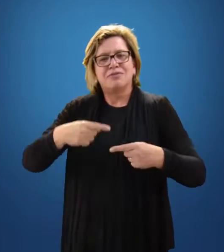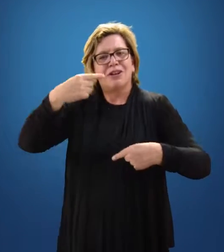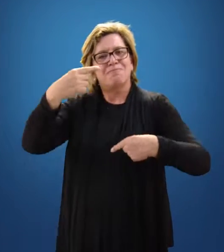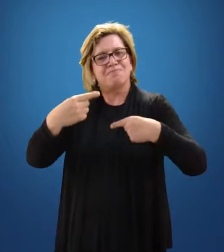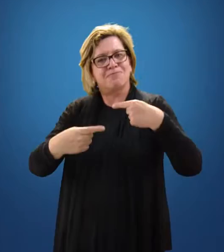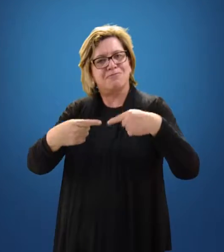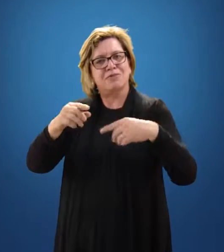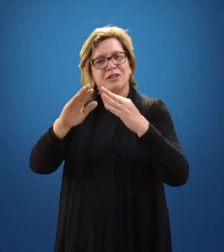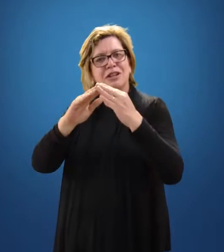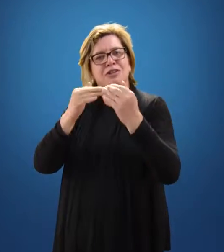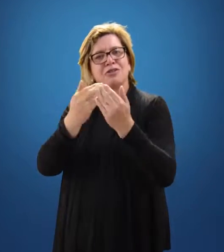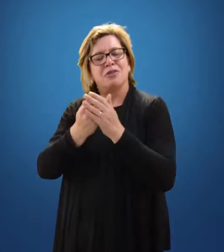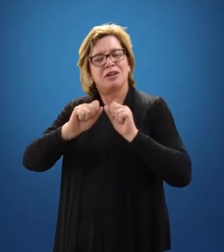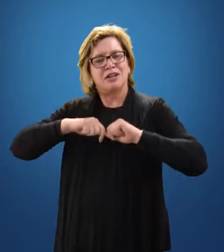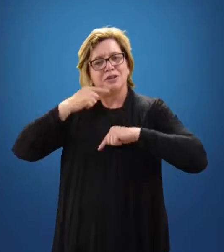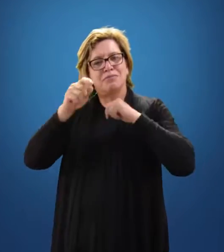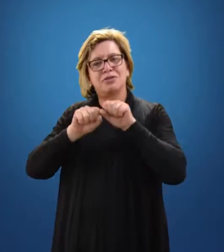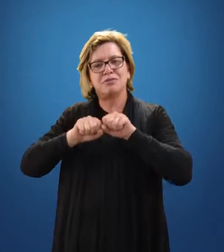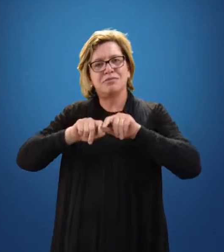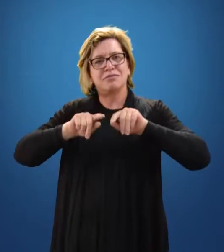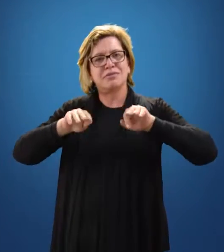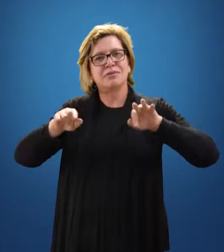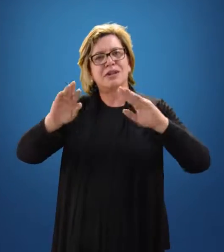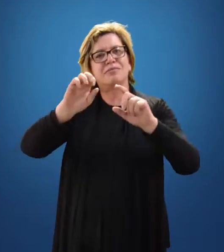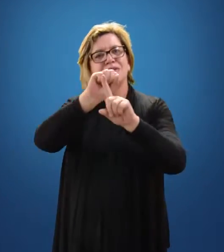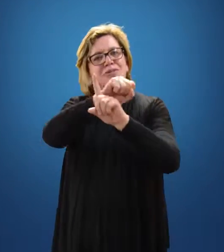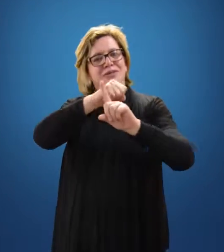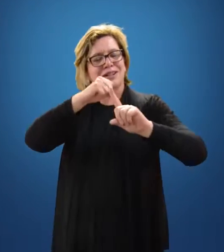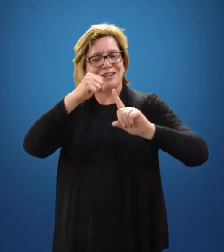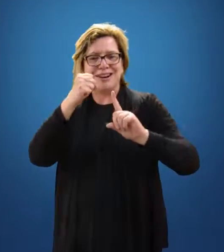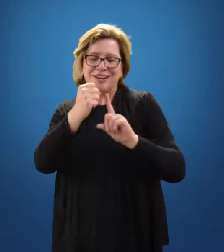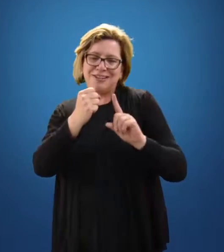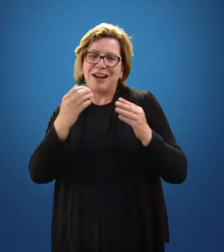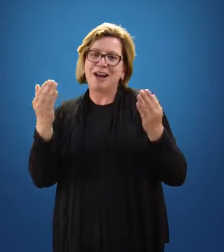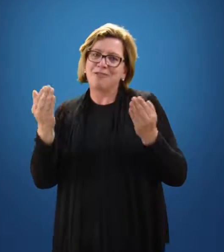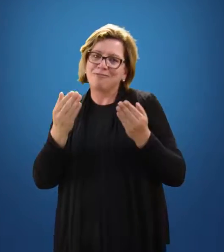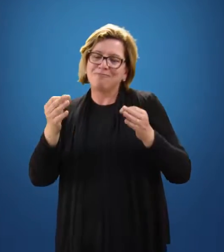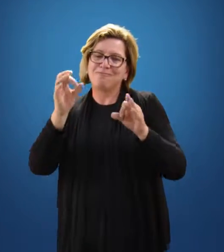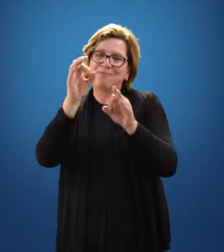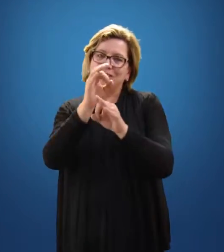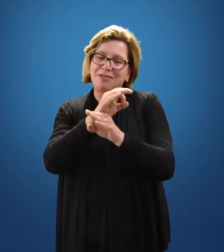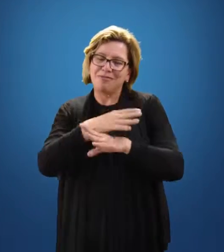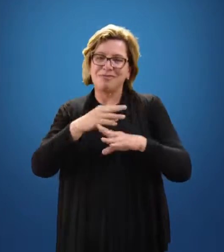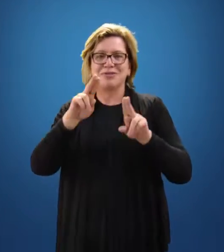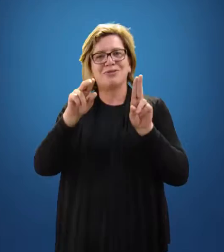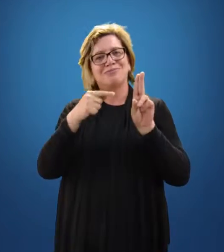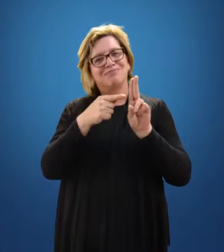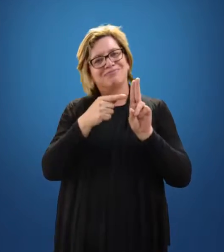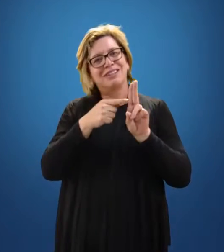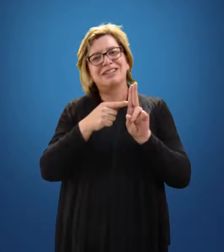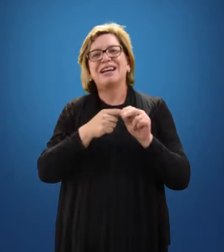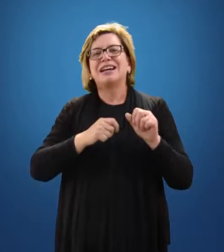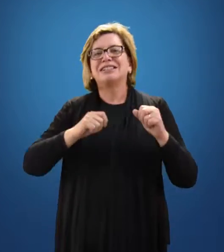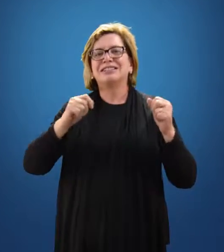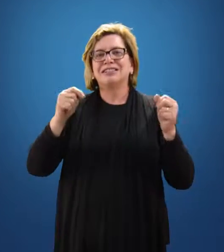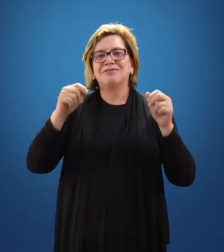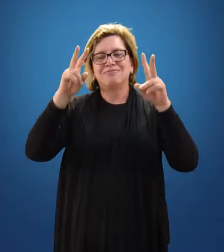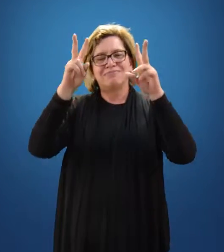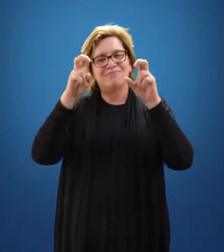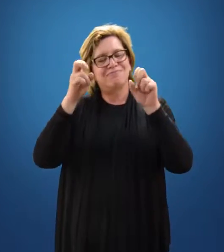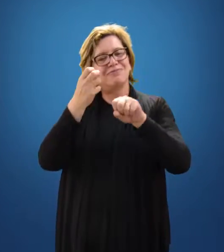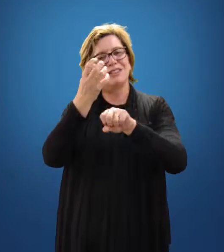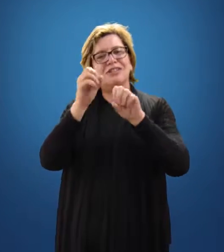escola para a sociedade. E assim, encerramos mais uma unidade do seu curso de ensino de